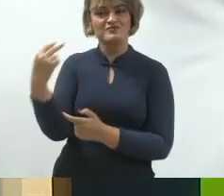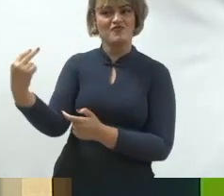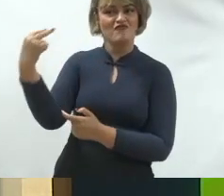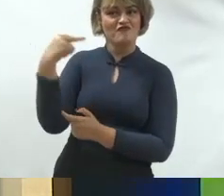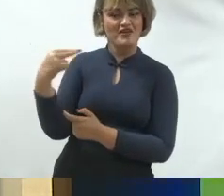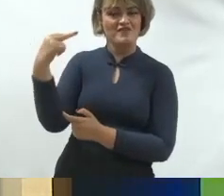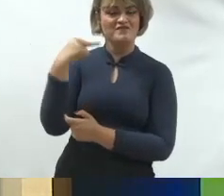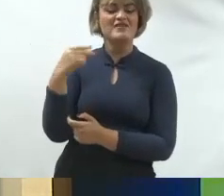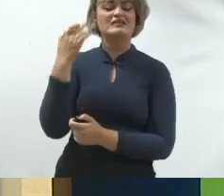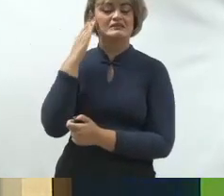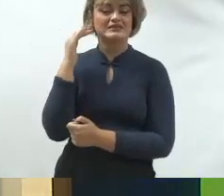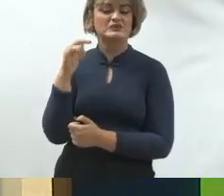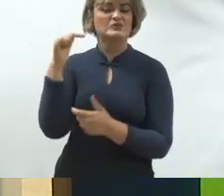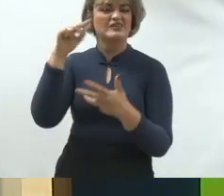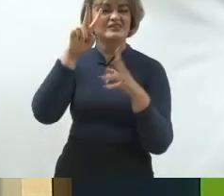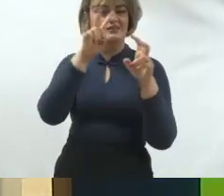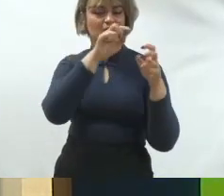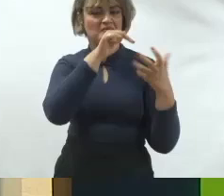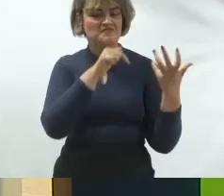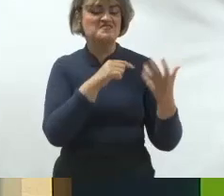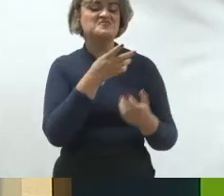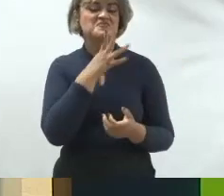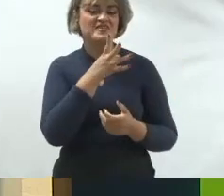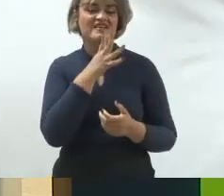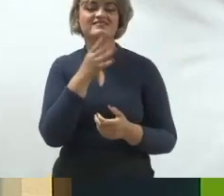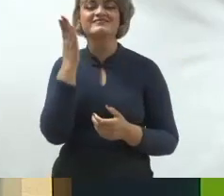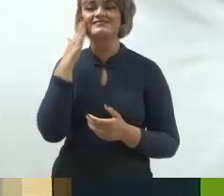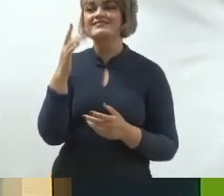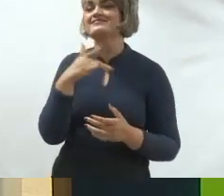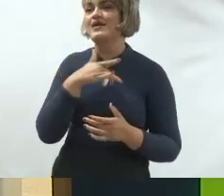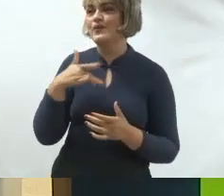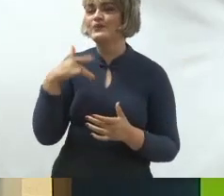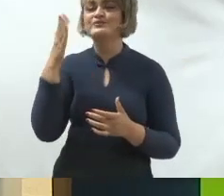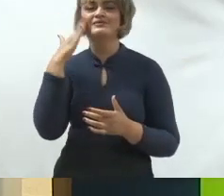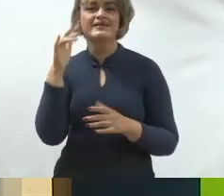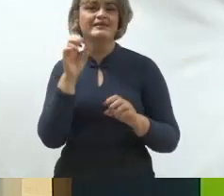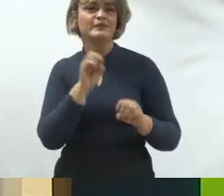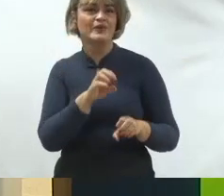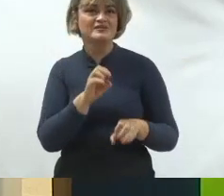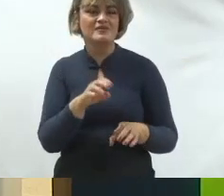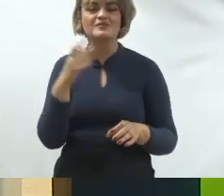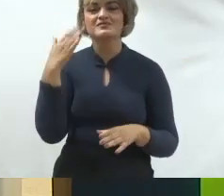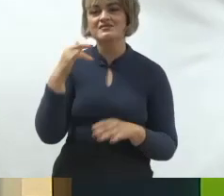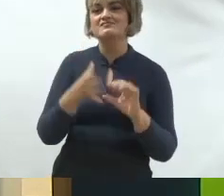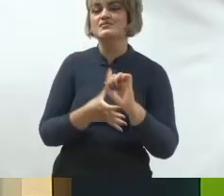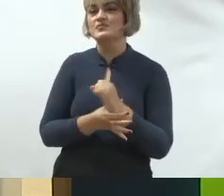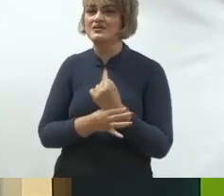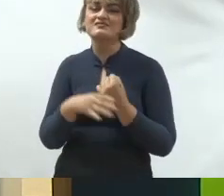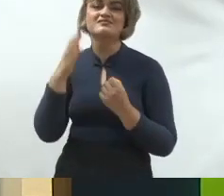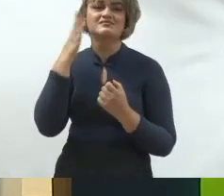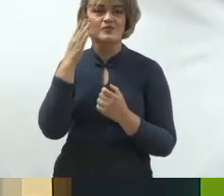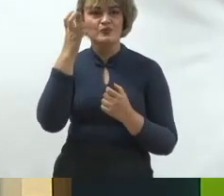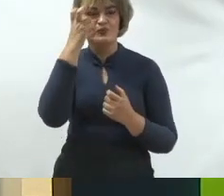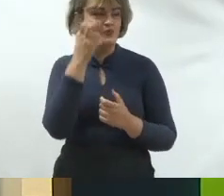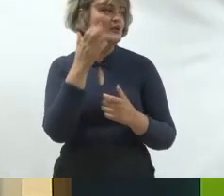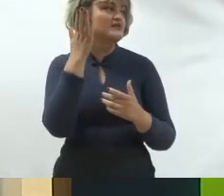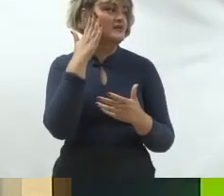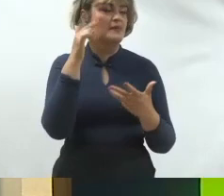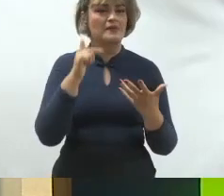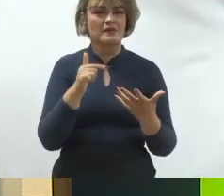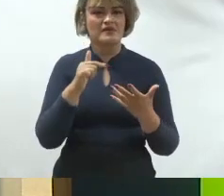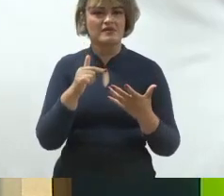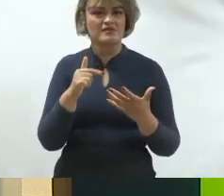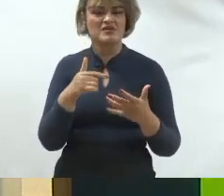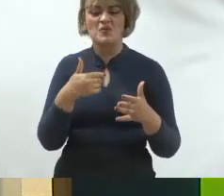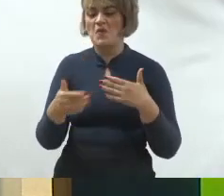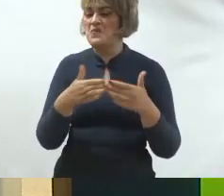entende de tudo. Olha, eu sei falar sobre saúde, falar sobre educação, segurança, cultura, o que colocar aí